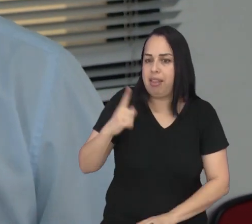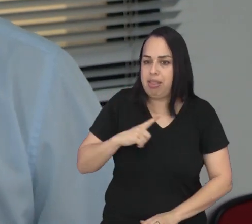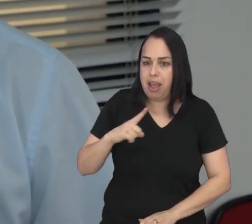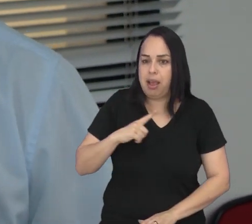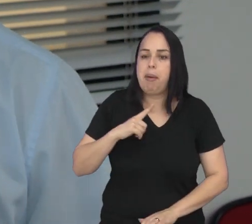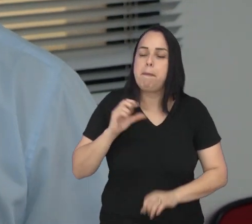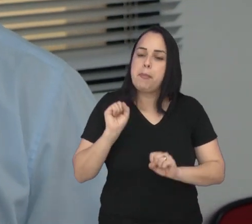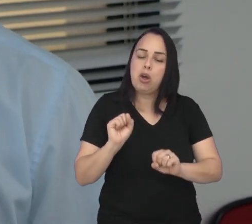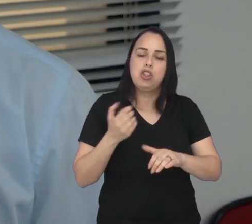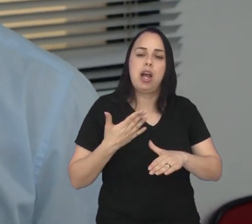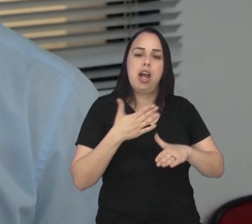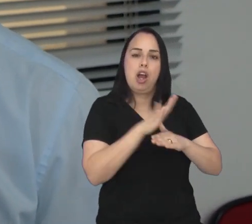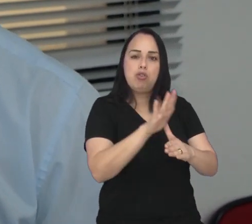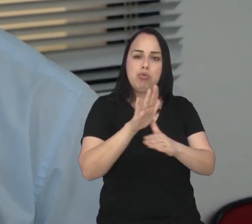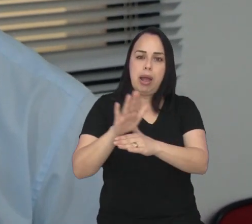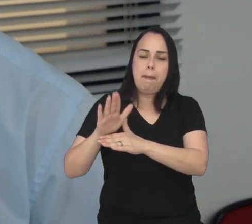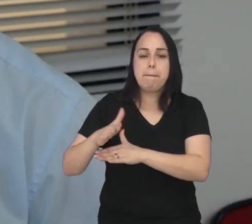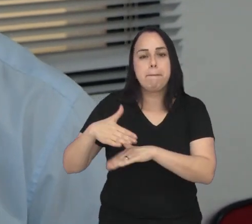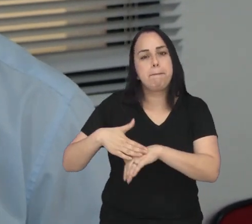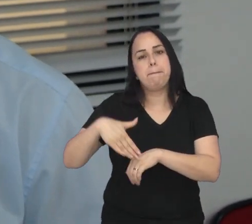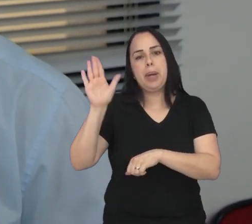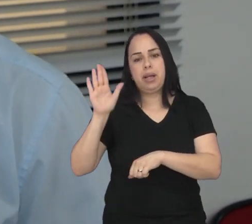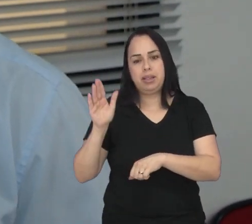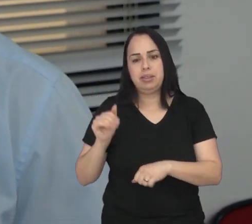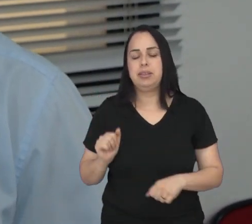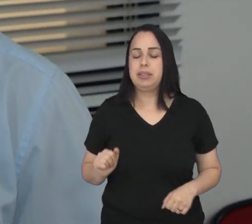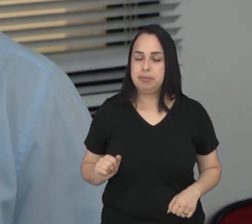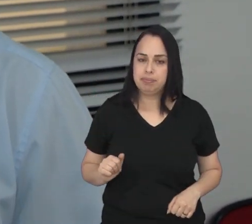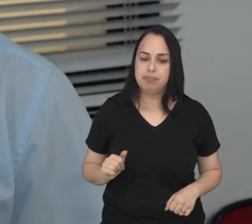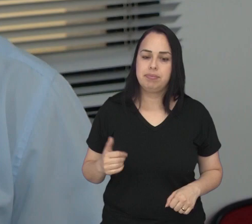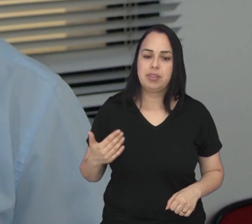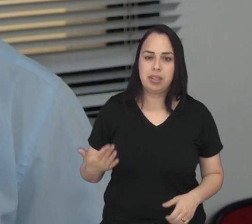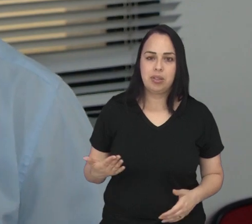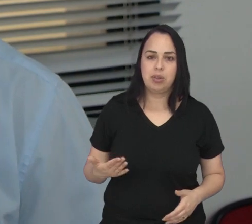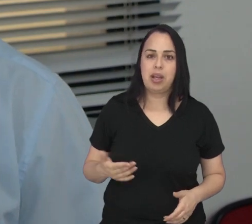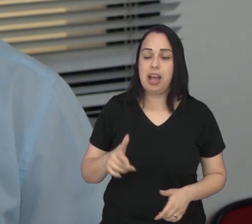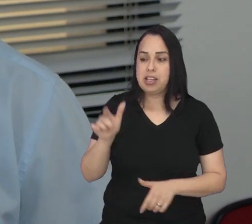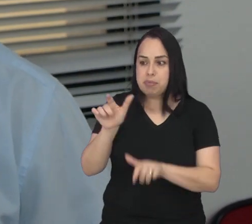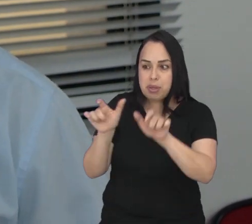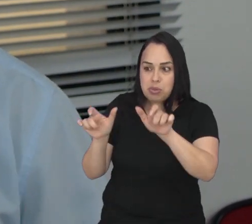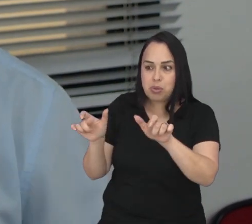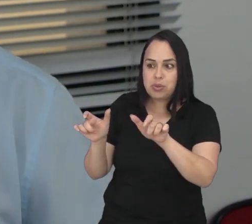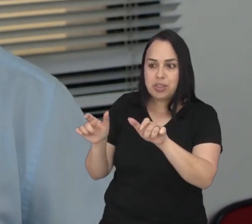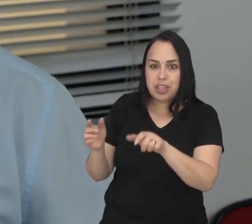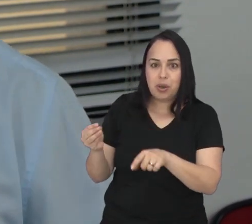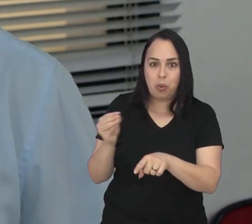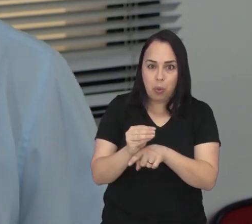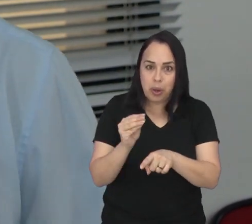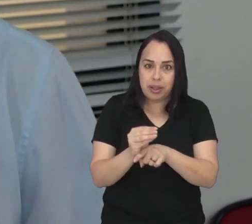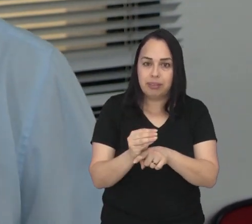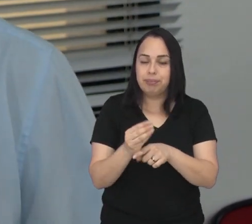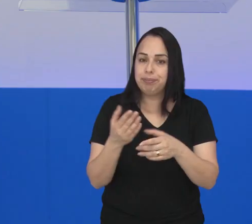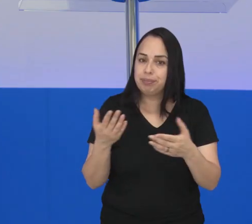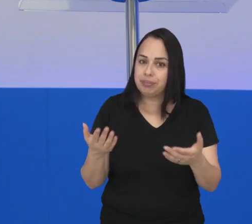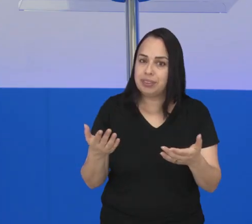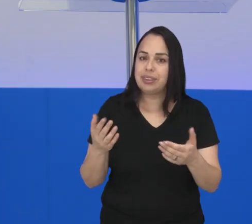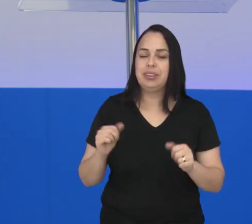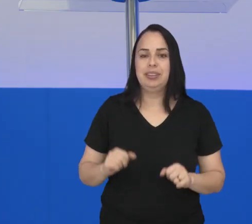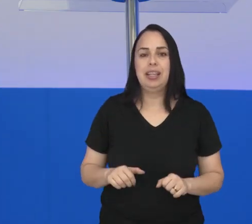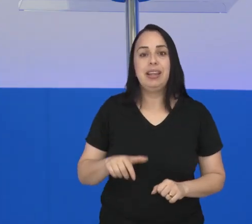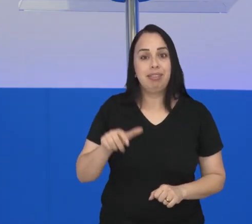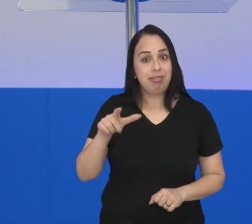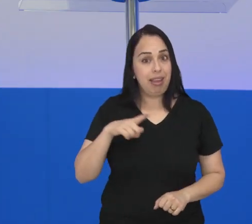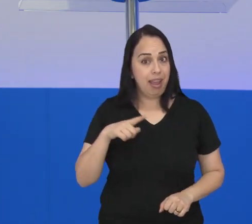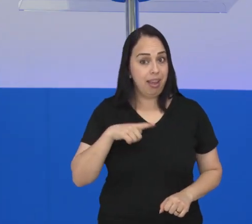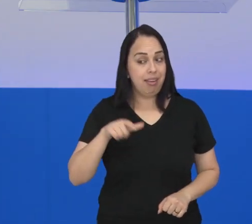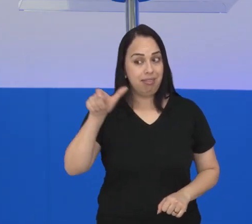logicamente, vão poder ajudar muito mais. Porque se não fosse os protetores, como seria, né? Bom, e se